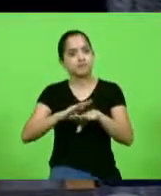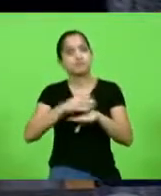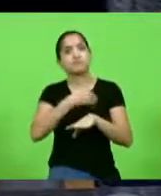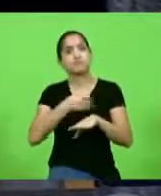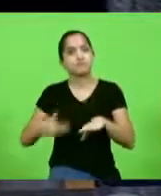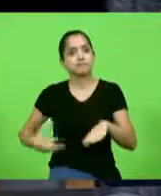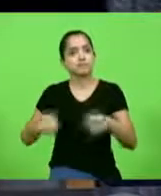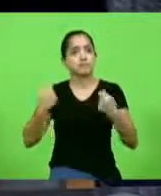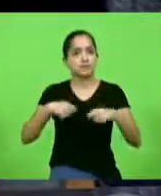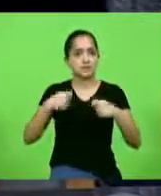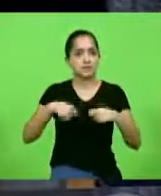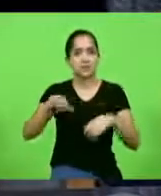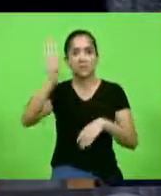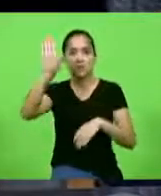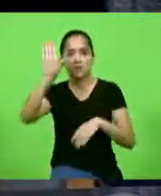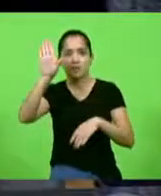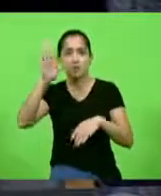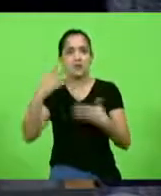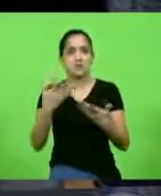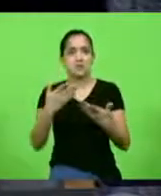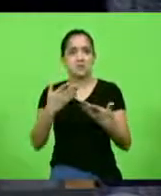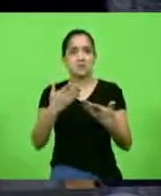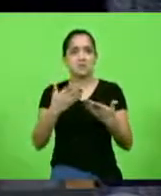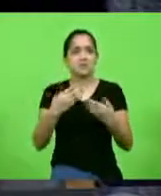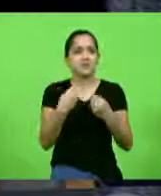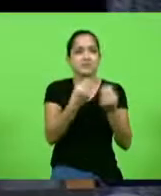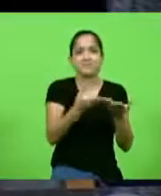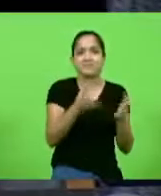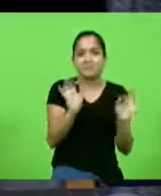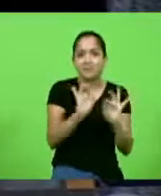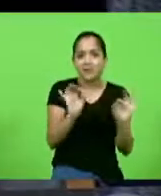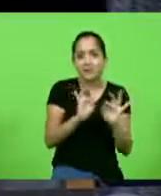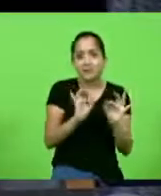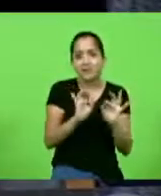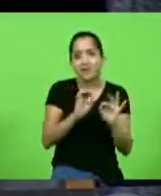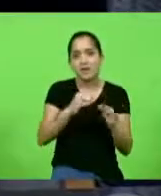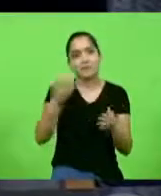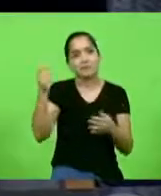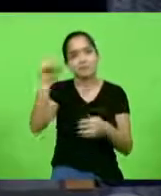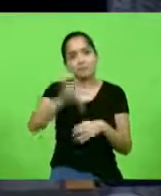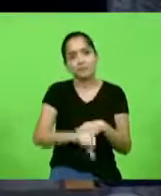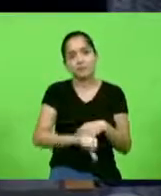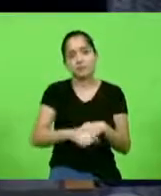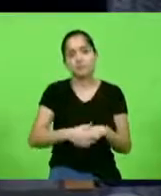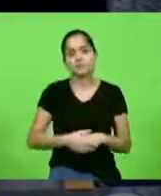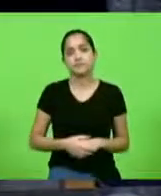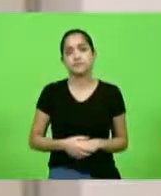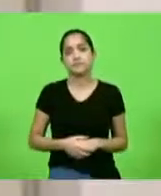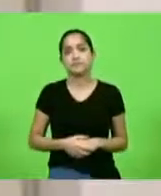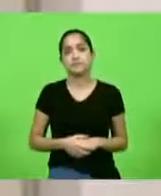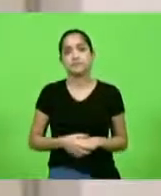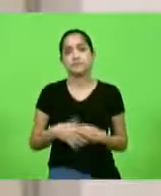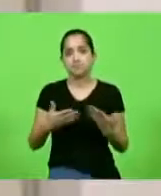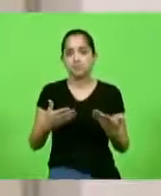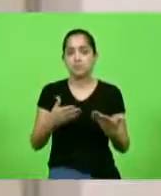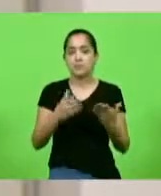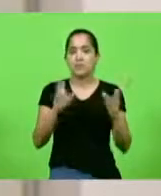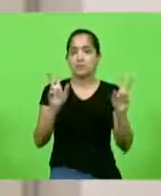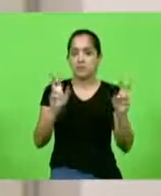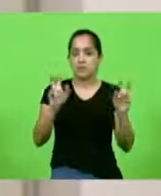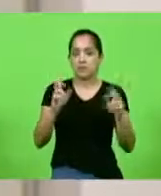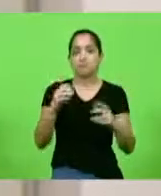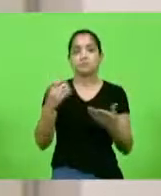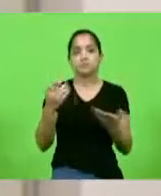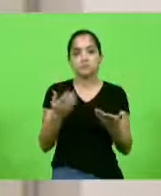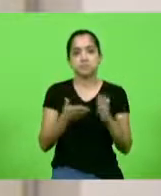e não entregar é pior que não prometer, deputado Alba. Deputado, parabéns por trazer esse tema aqui